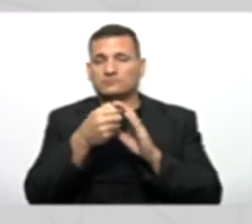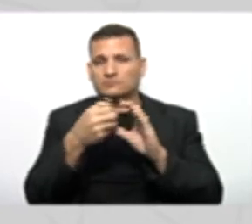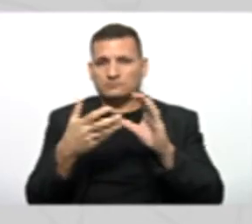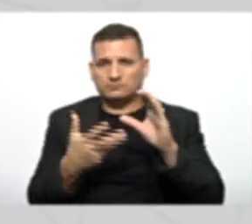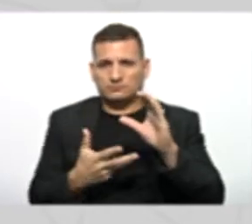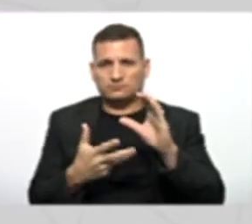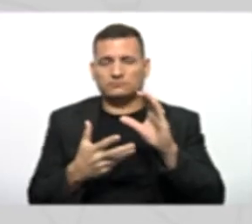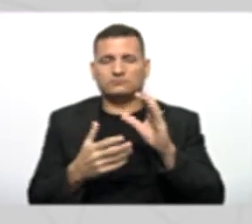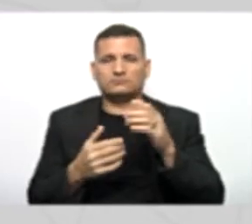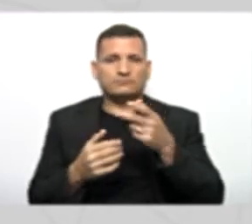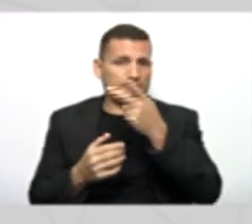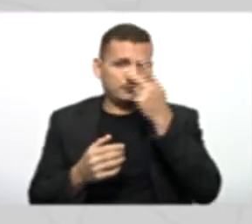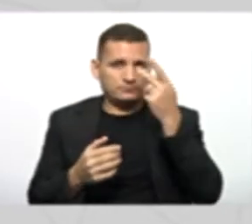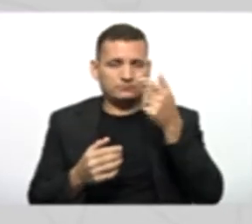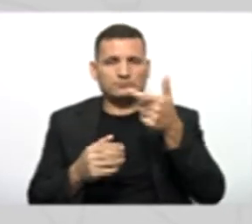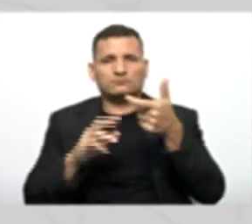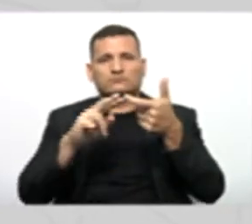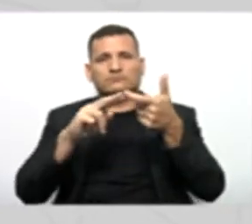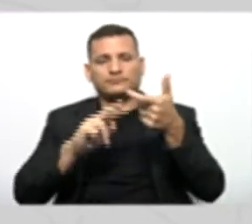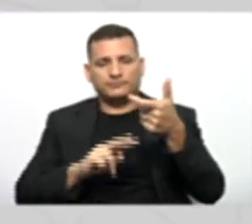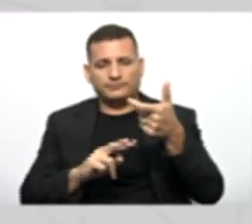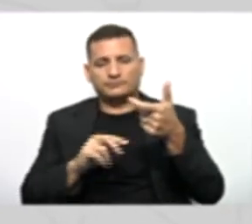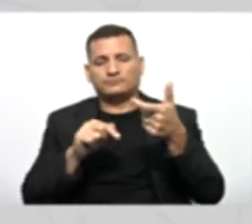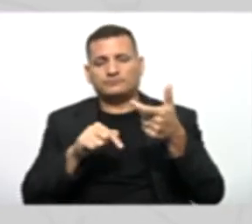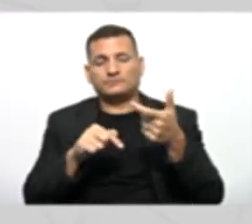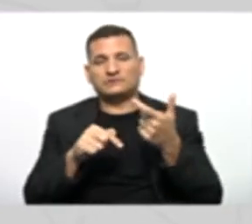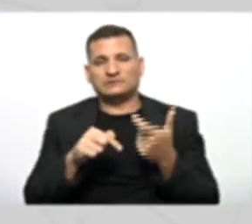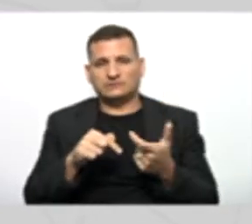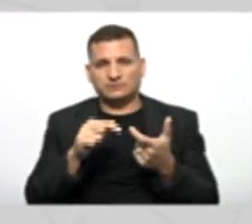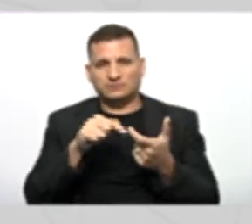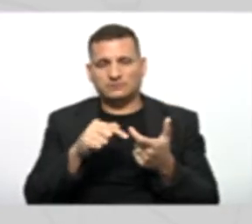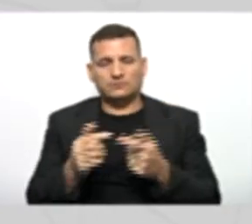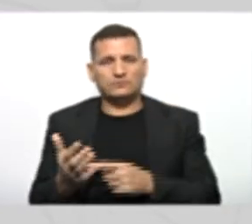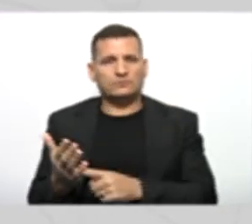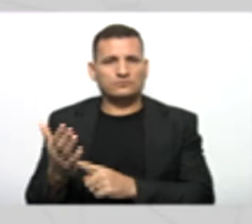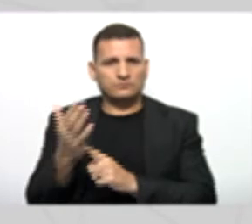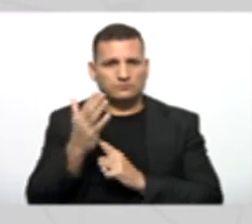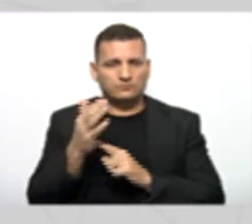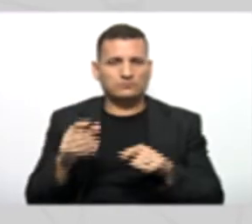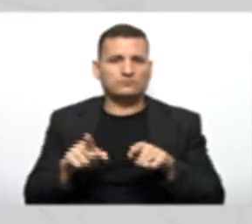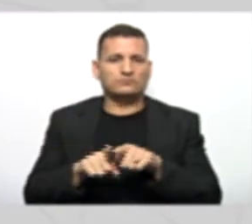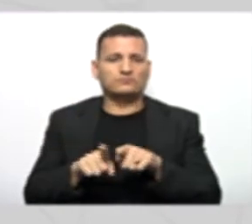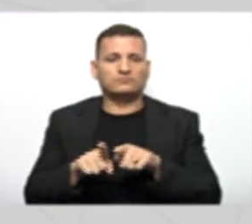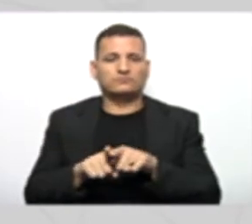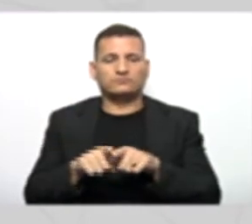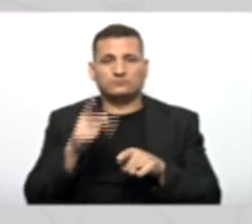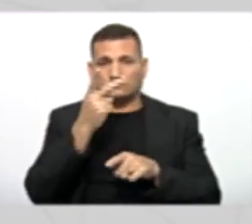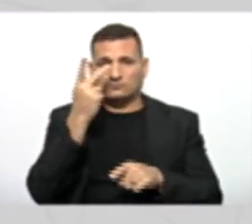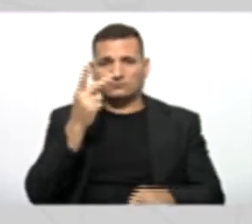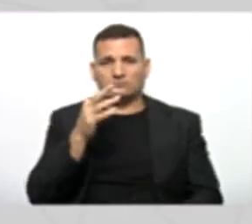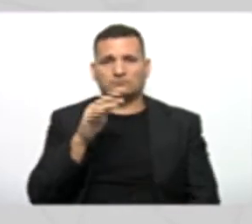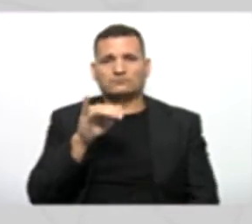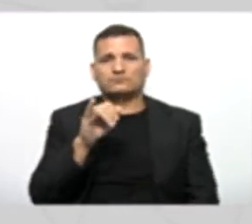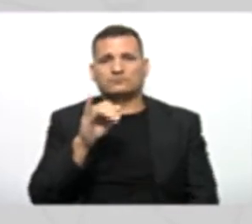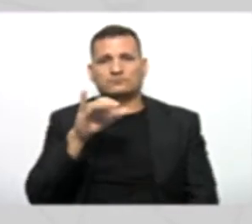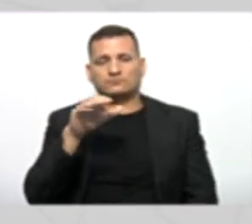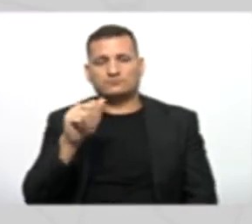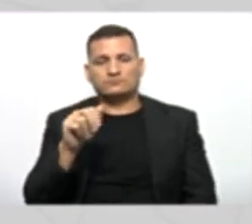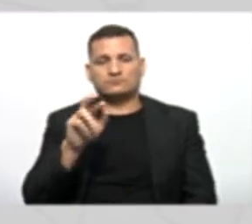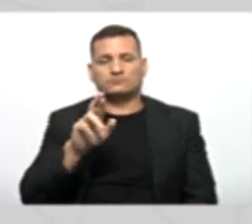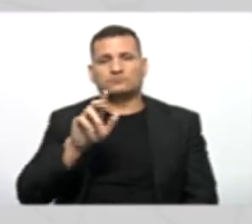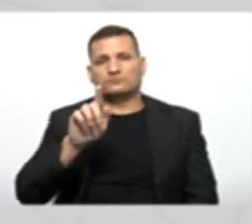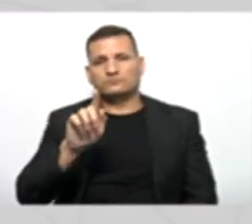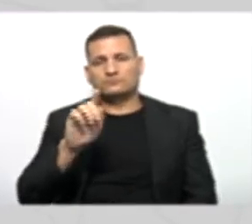E mostrando as características Próprias da nossa classe Pessoa Física Que no caso RG